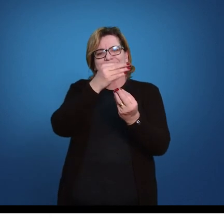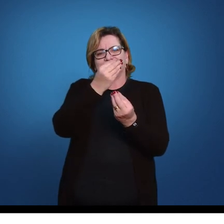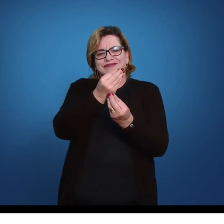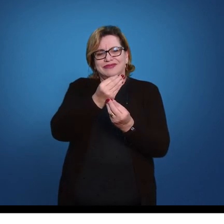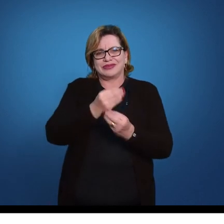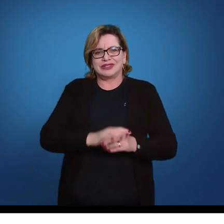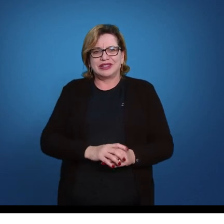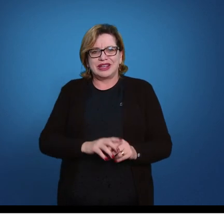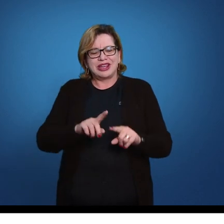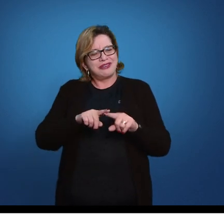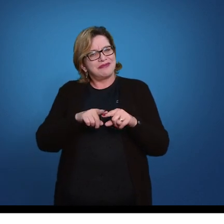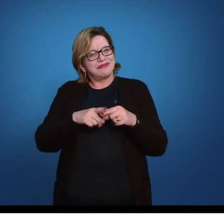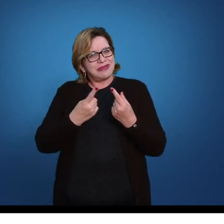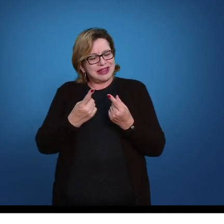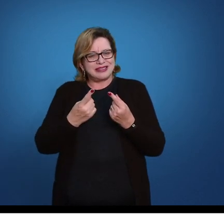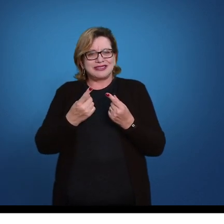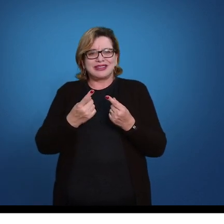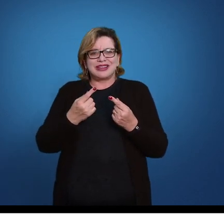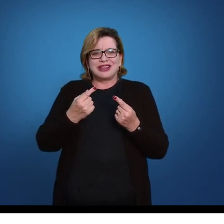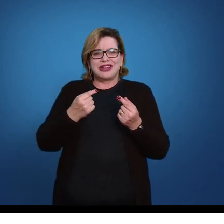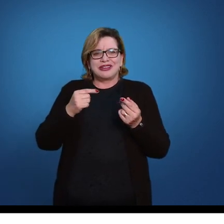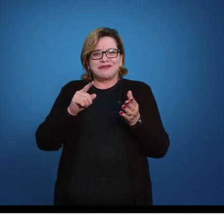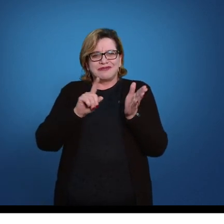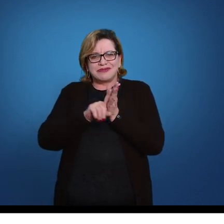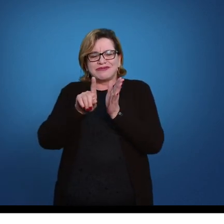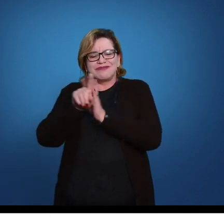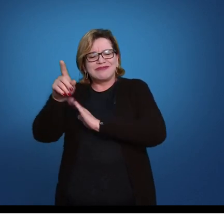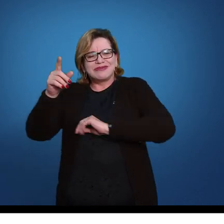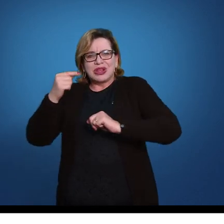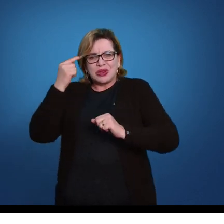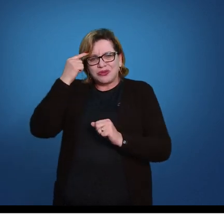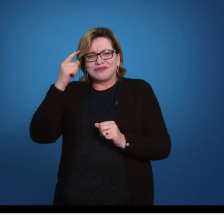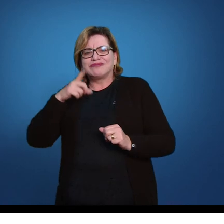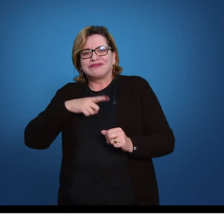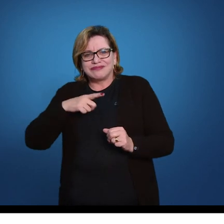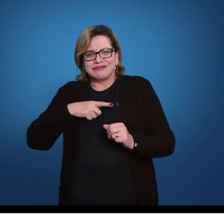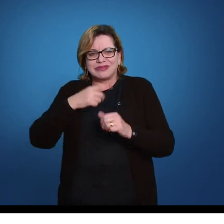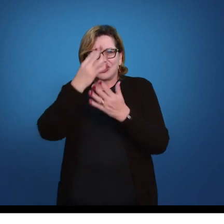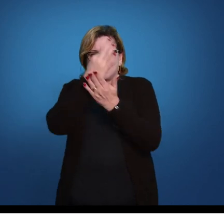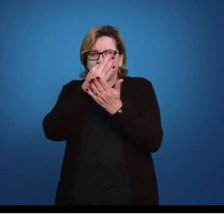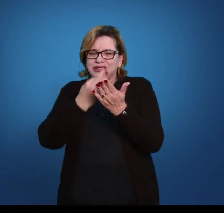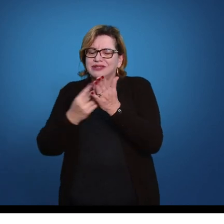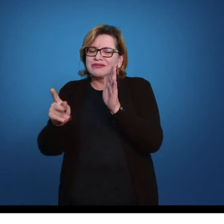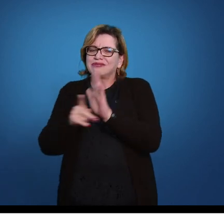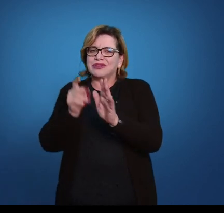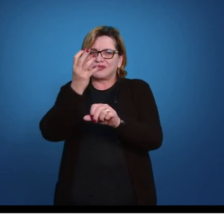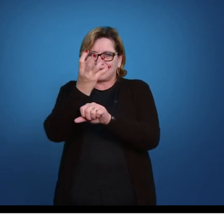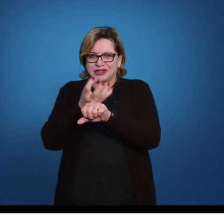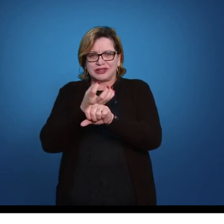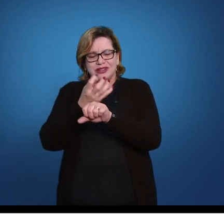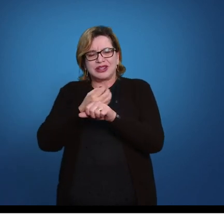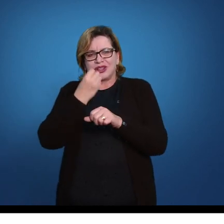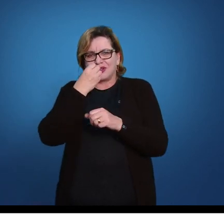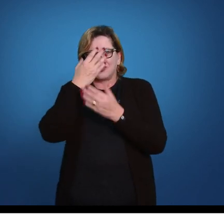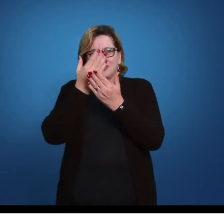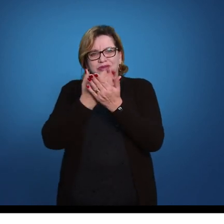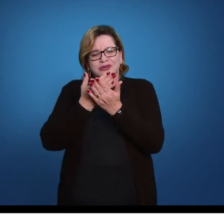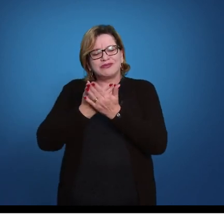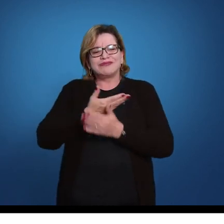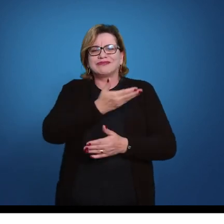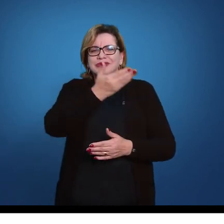Mais informações vocês vão encontrar no texto da disciplina. Bons estudos a todos e até mais!